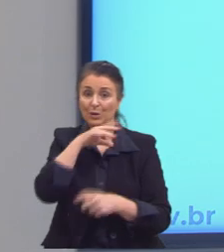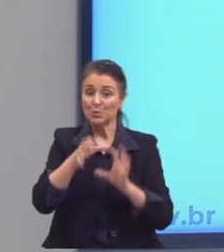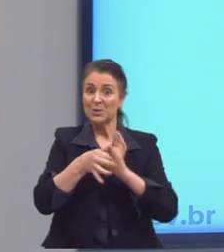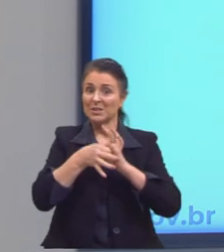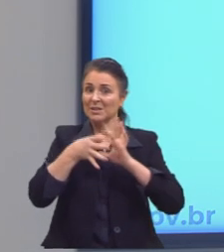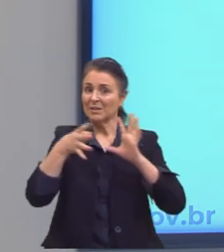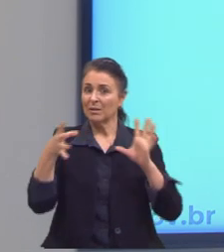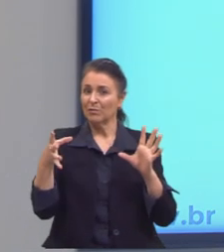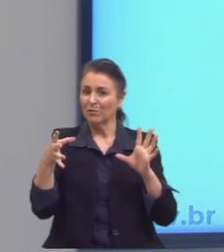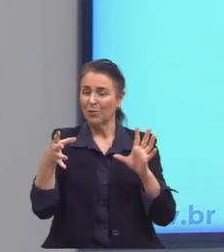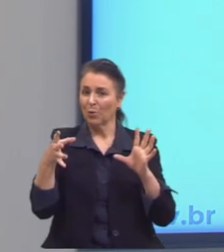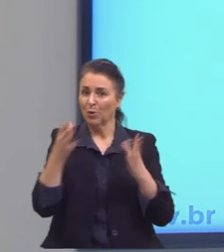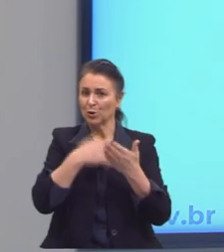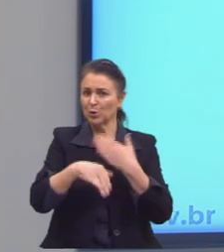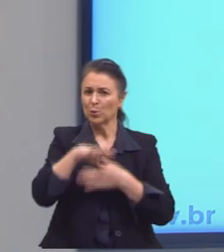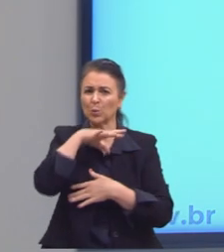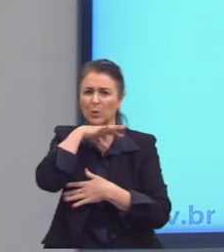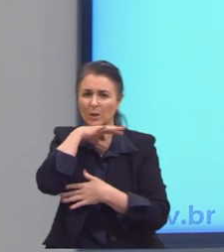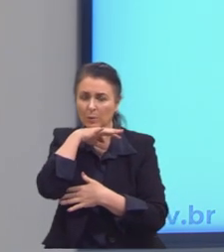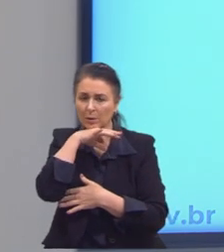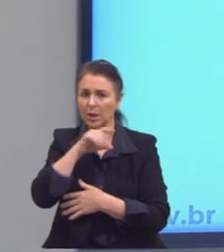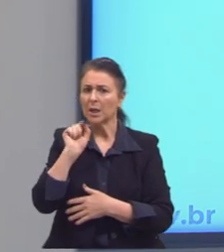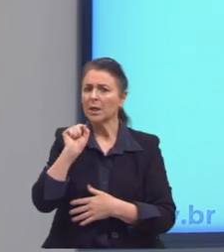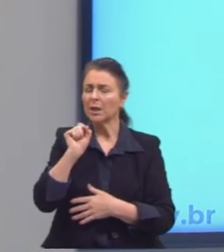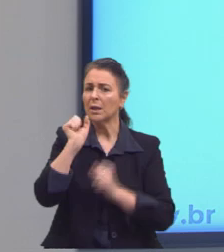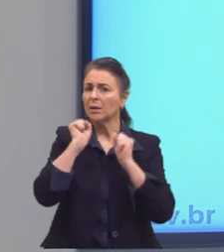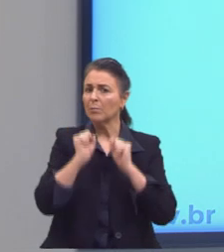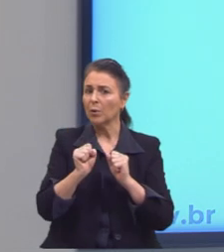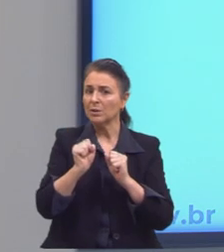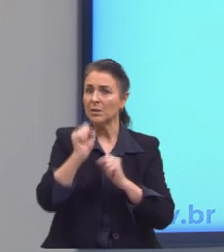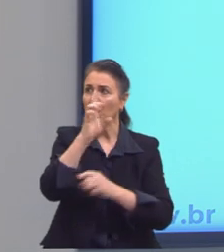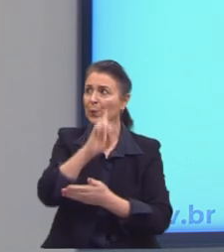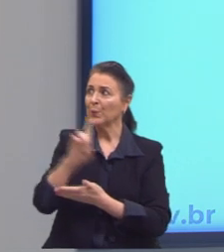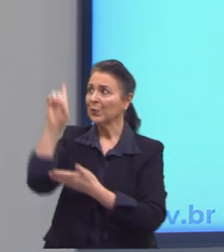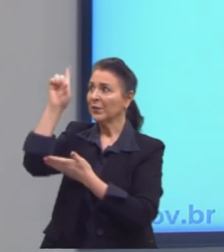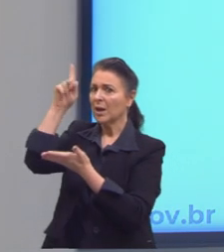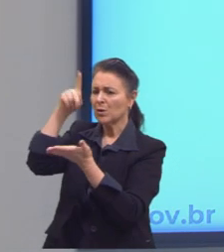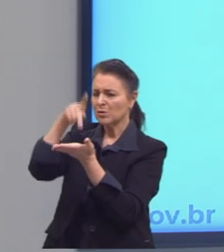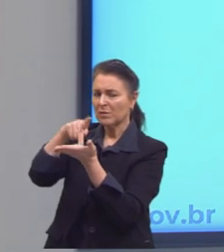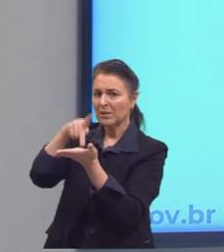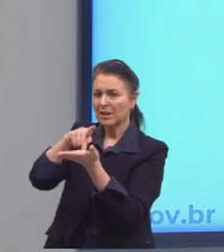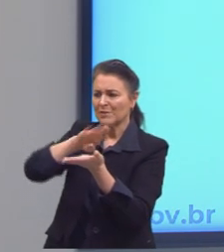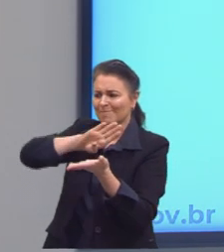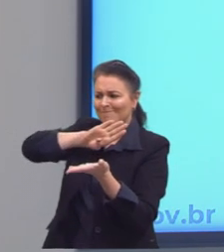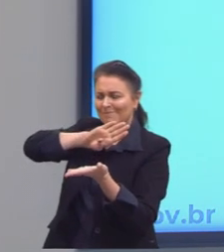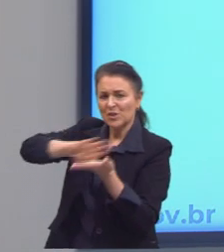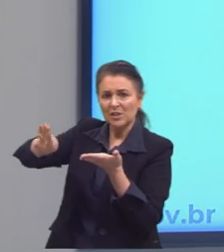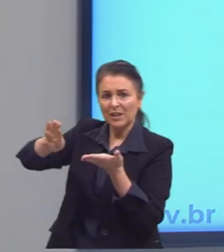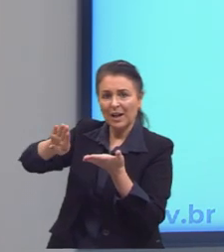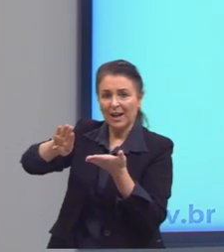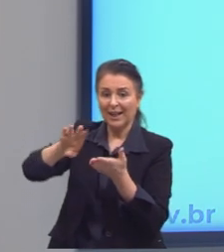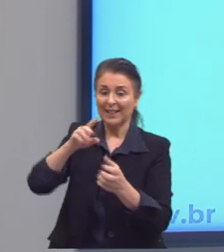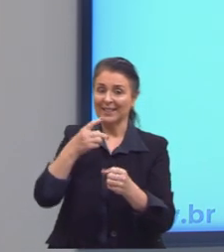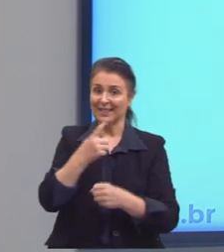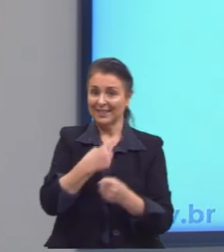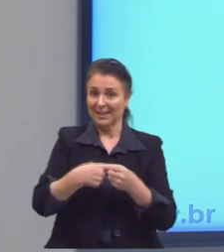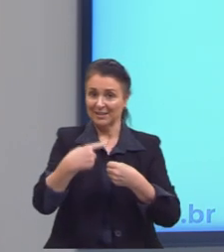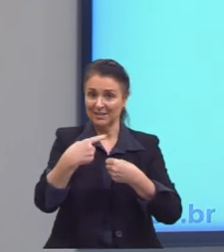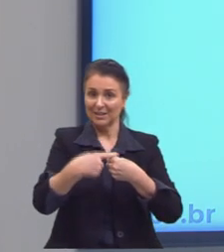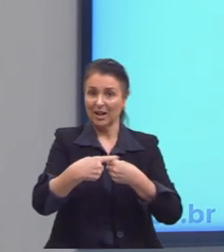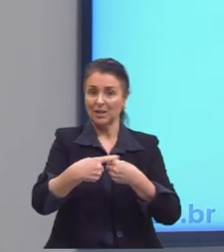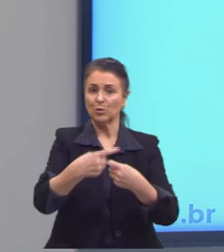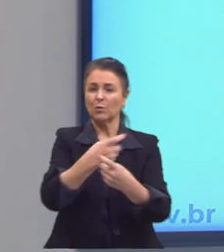Quem pode ser, se não um verdadeiro Deus, que veio extirpar desta cidade o